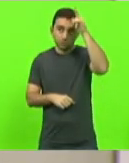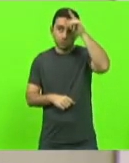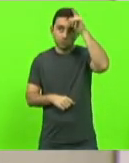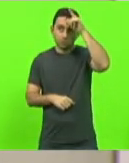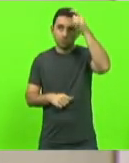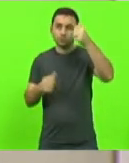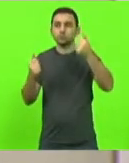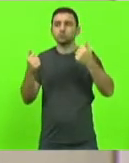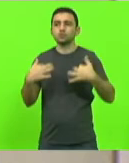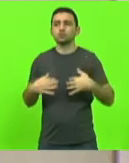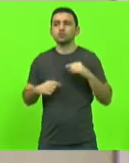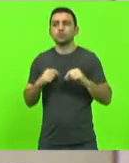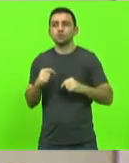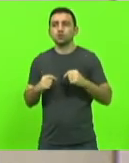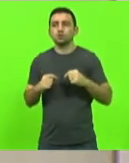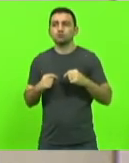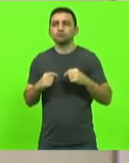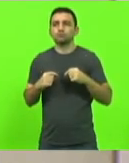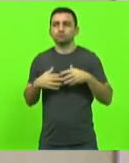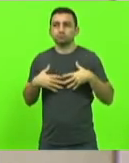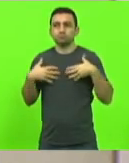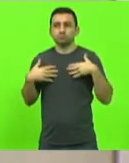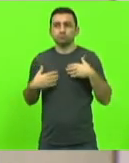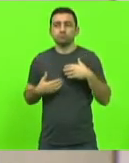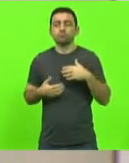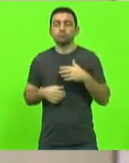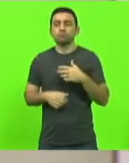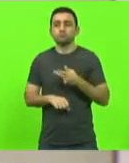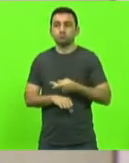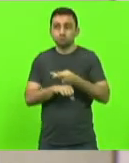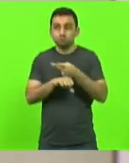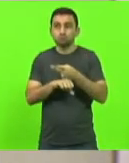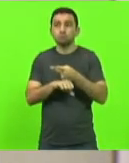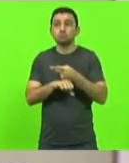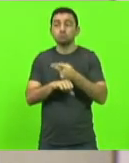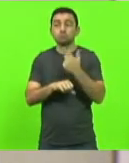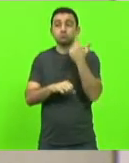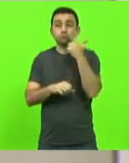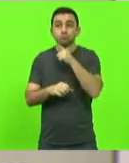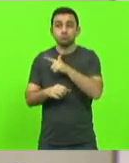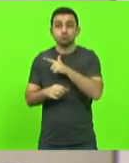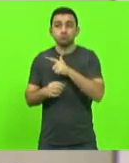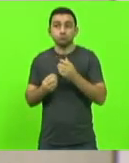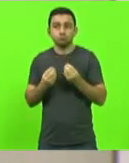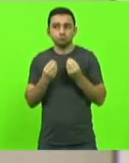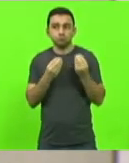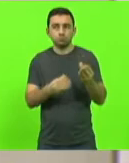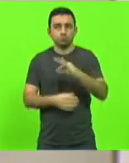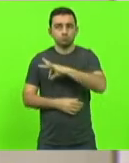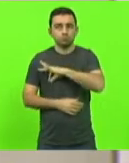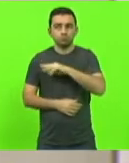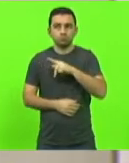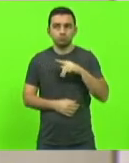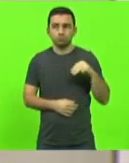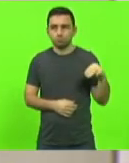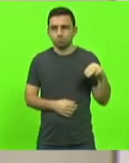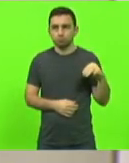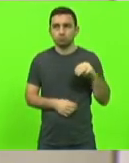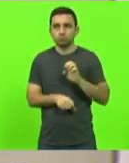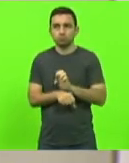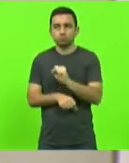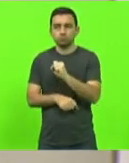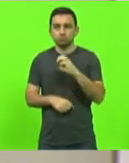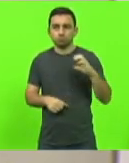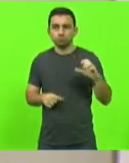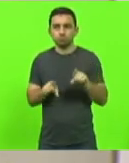as condecorações e o título honorífico a serem otorgados pela Polícia Militar do Estado de Santa Catarina e estabelece